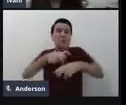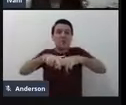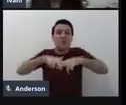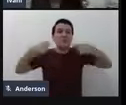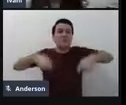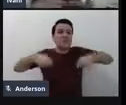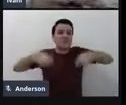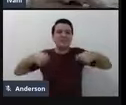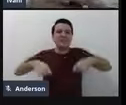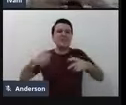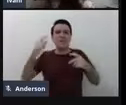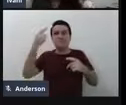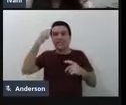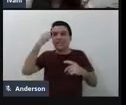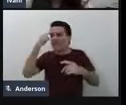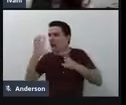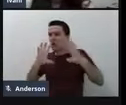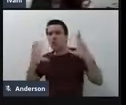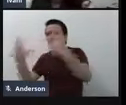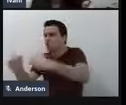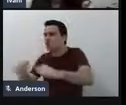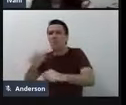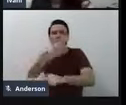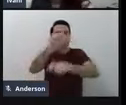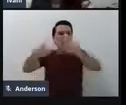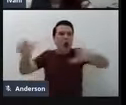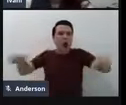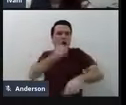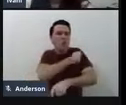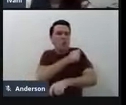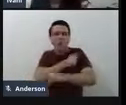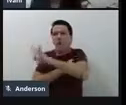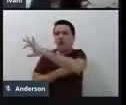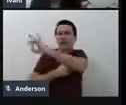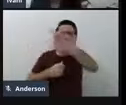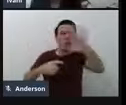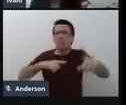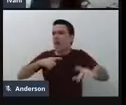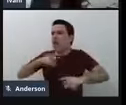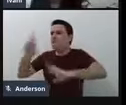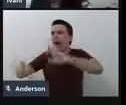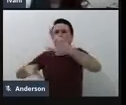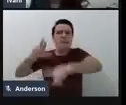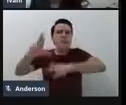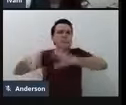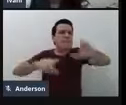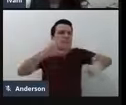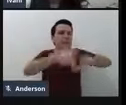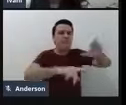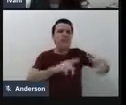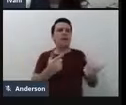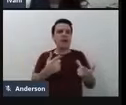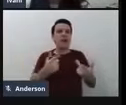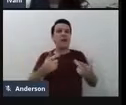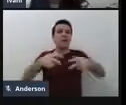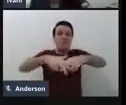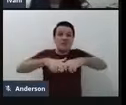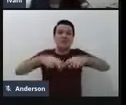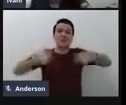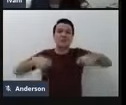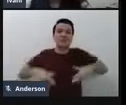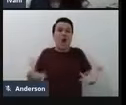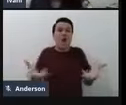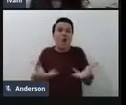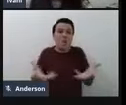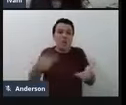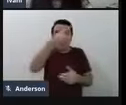diferenças que estão presentes ali naquela sala de aula, né, é isso que as pessoas precisam pensar um